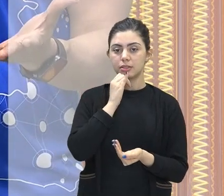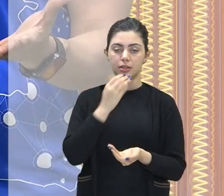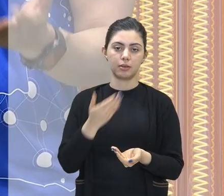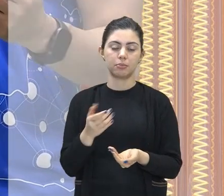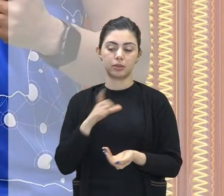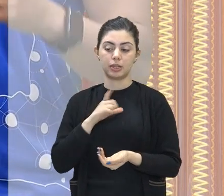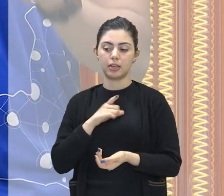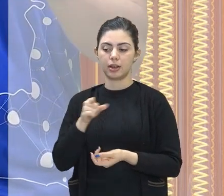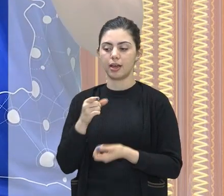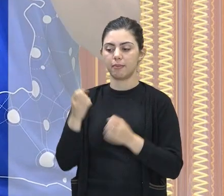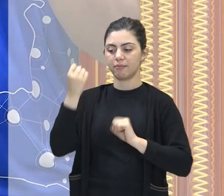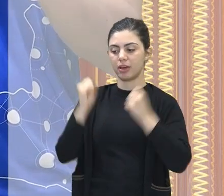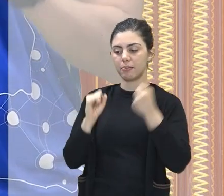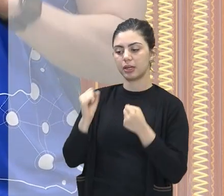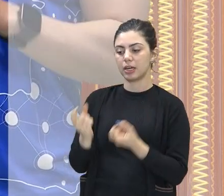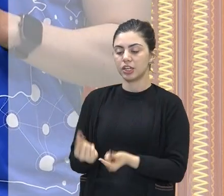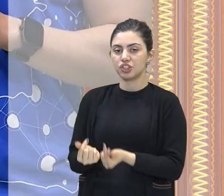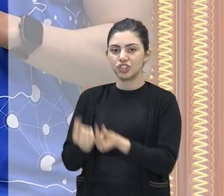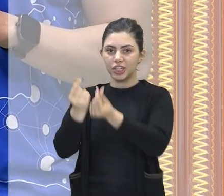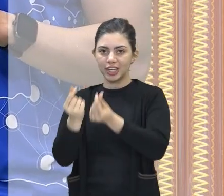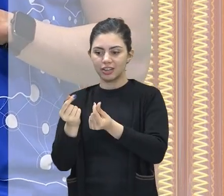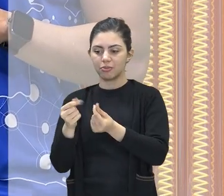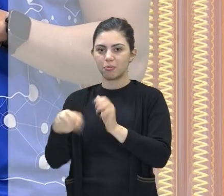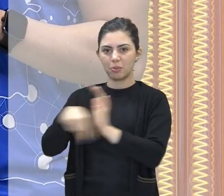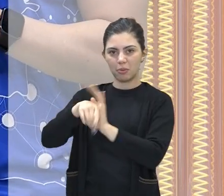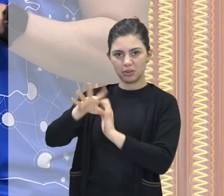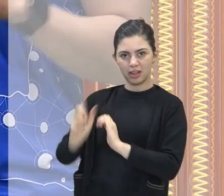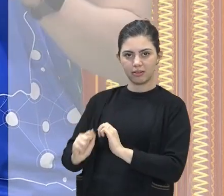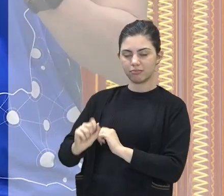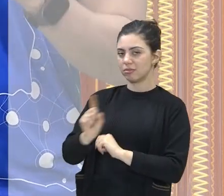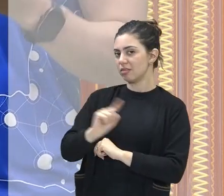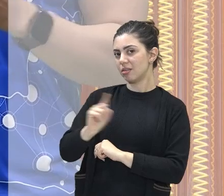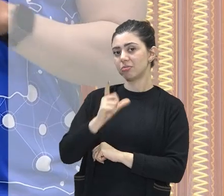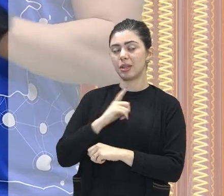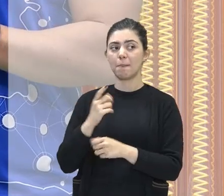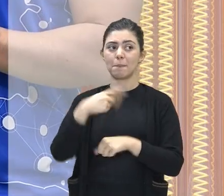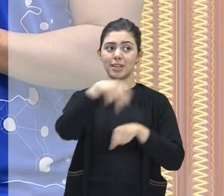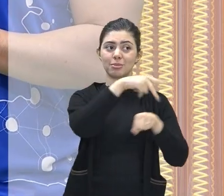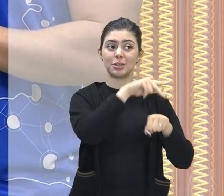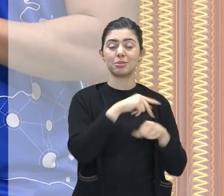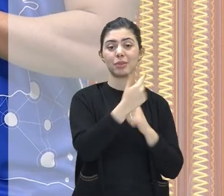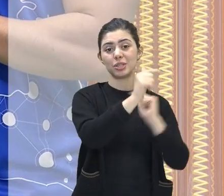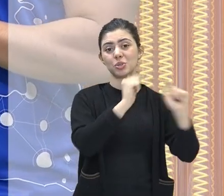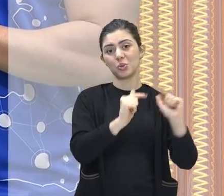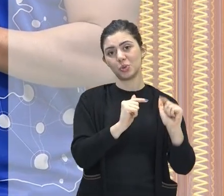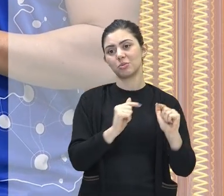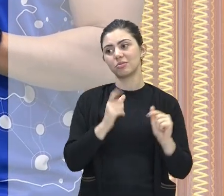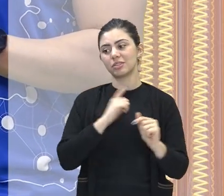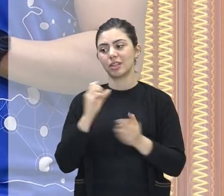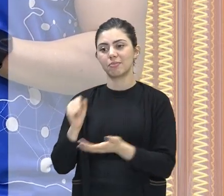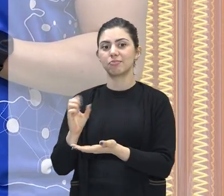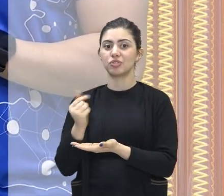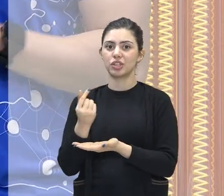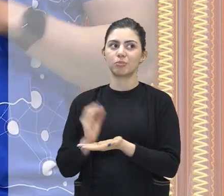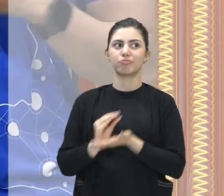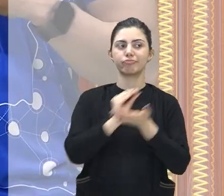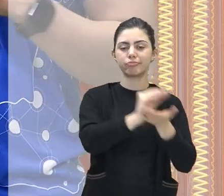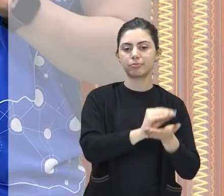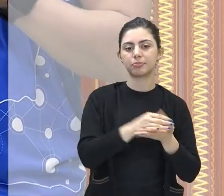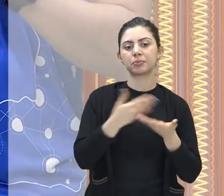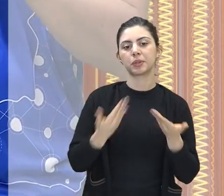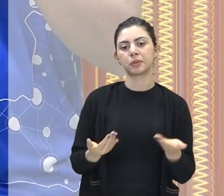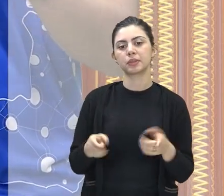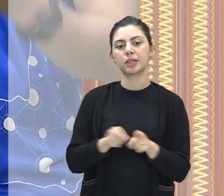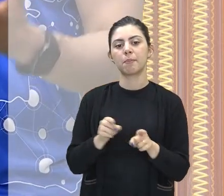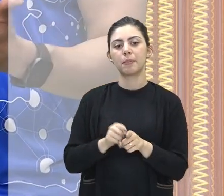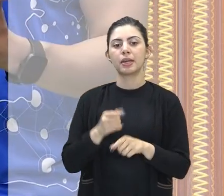produzida ali acaba sendo enviada para outros países, em outros continentes, tá? Escassez de mão de obra qualificada, em função